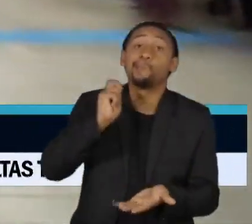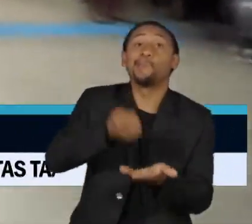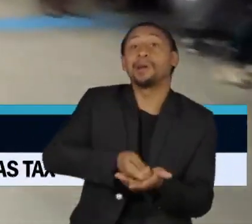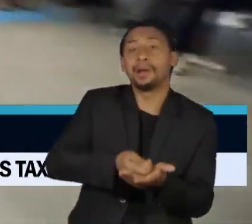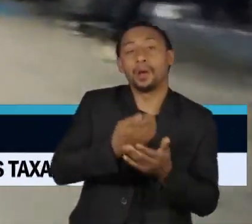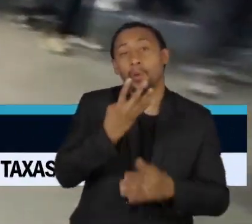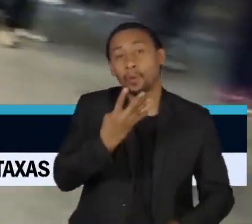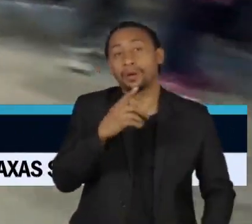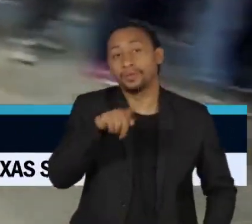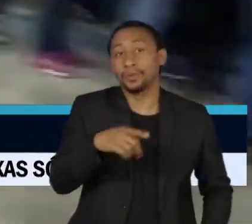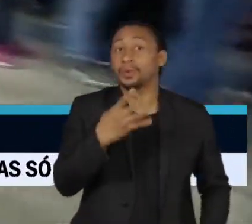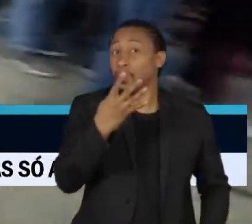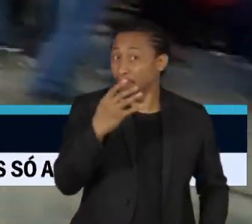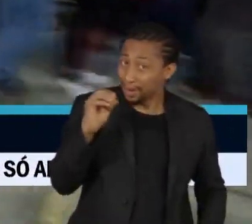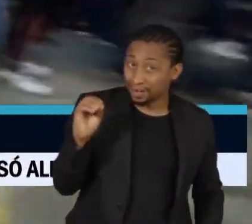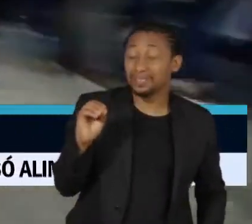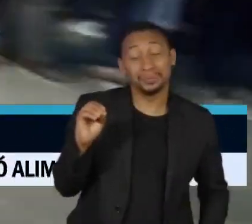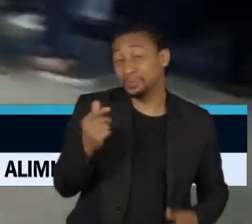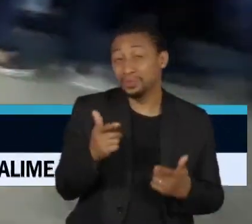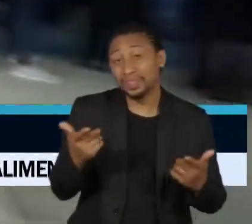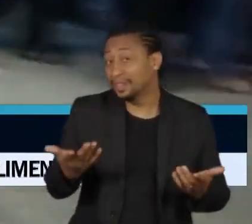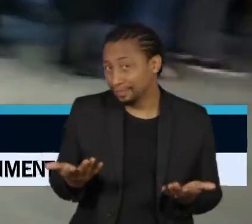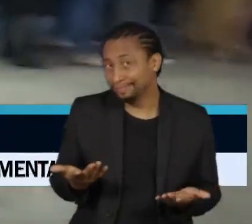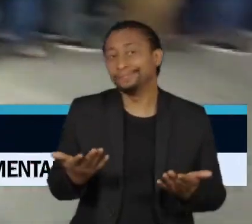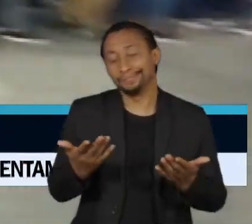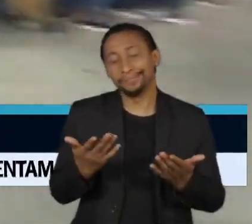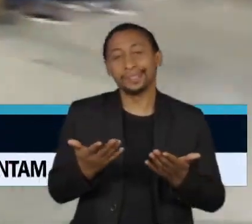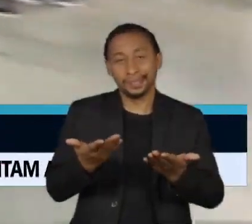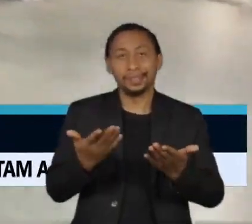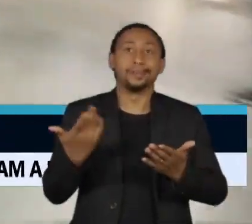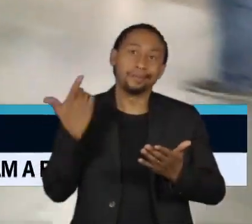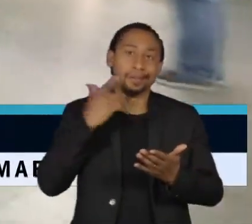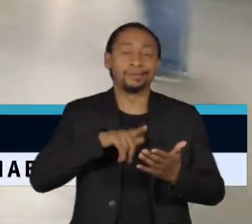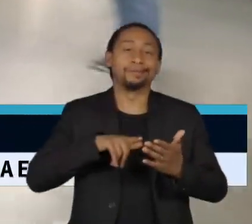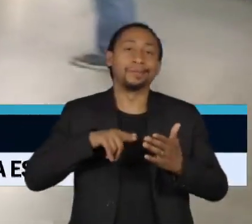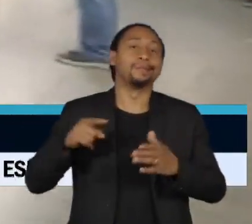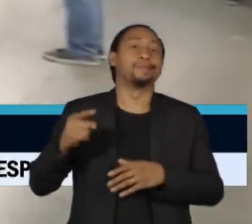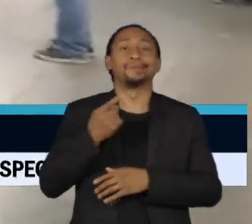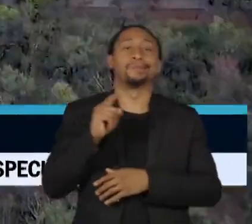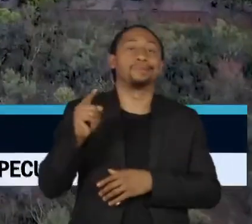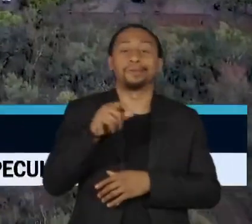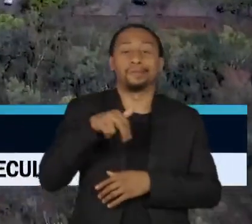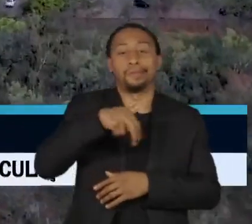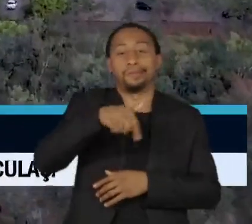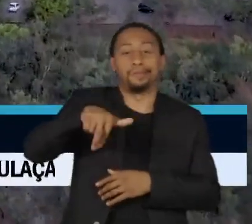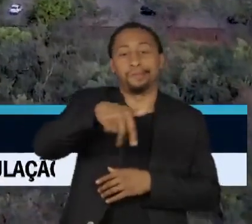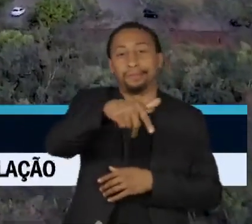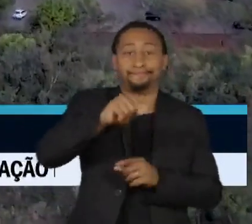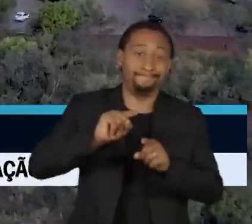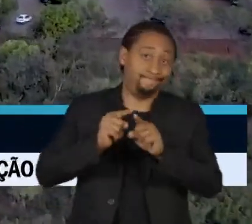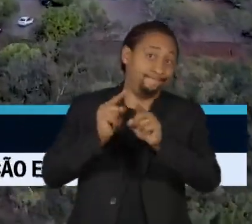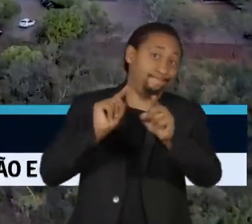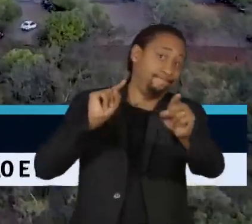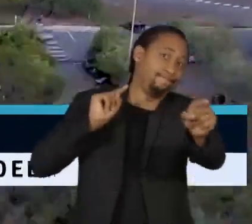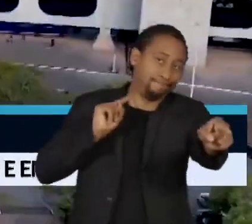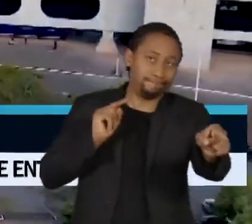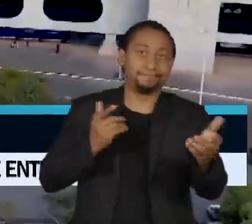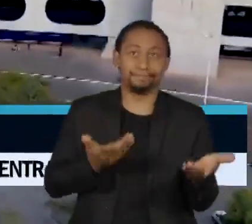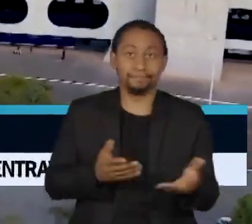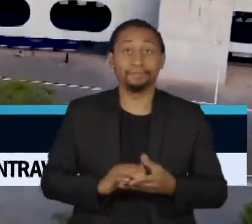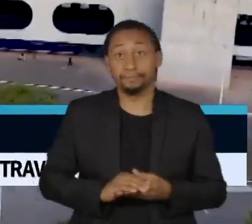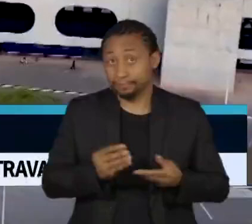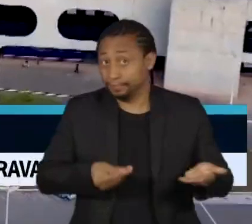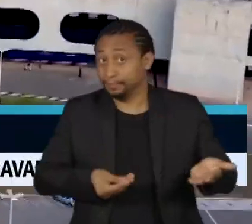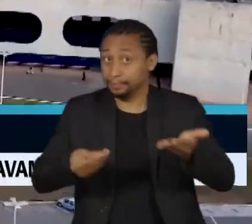tarifa de R$,40 e realiza longos deslocamentos a pé. A proposta foi levada à equipe de